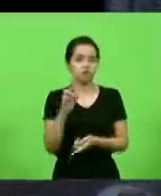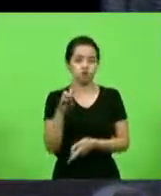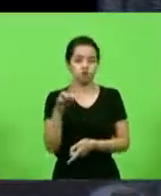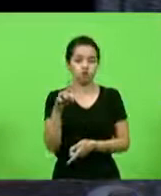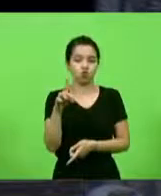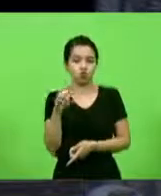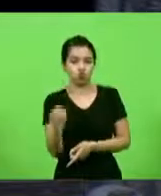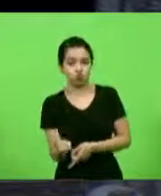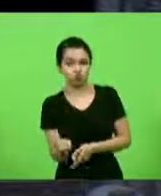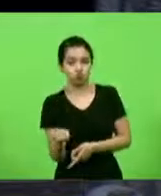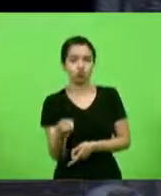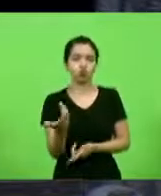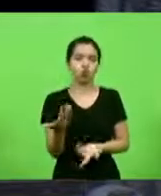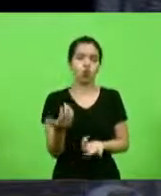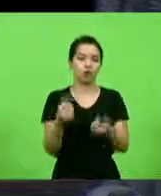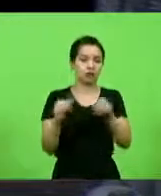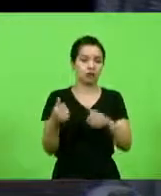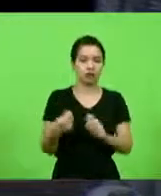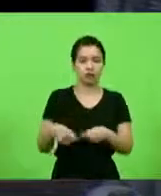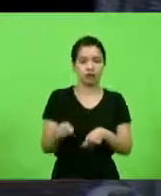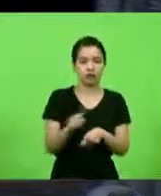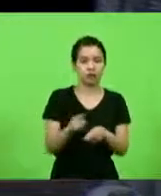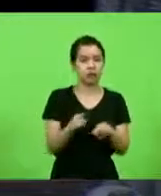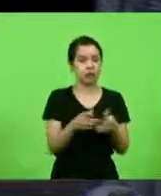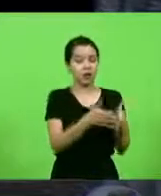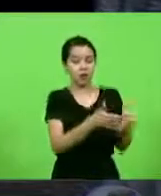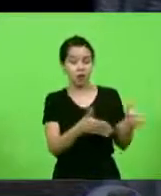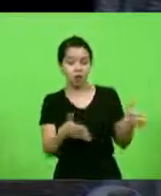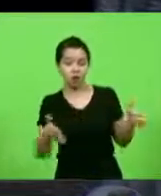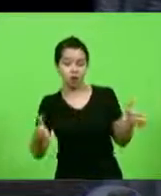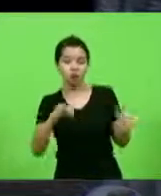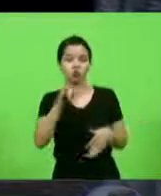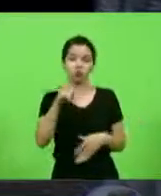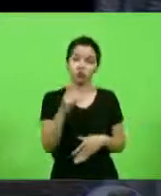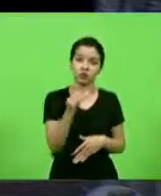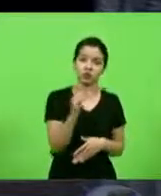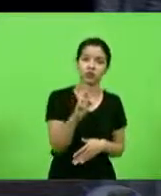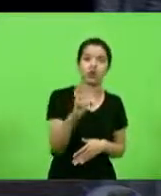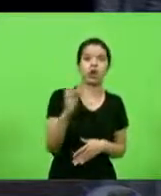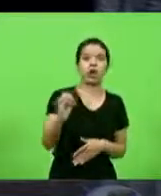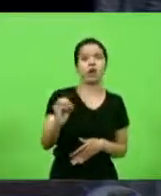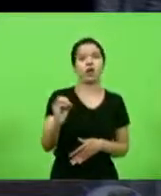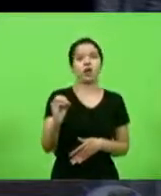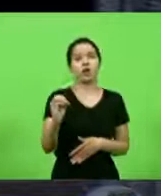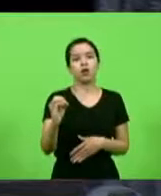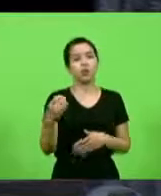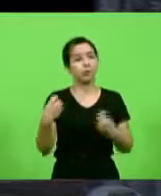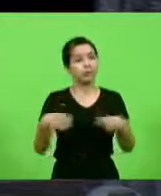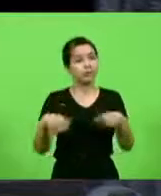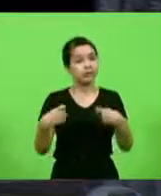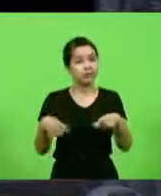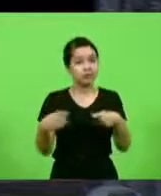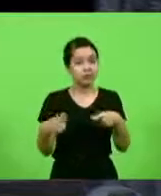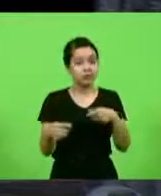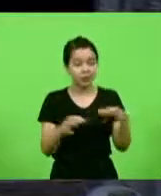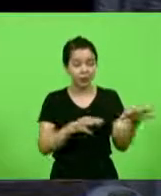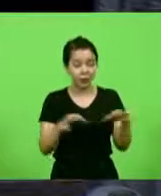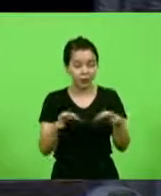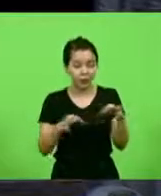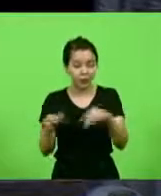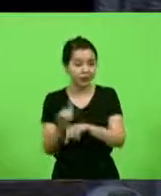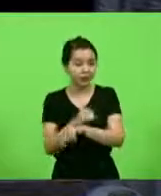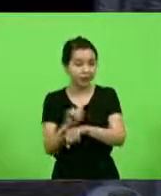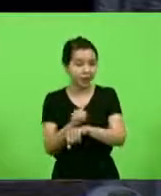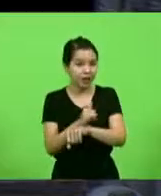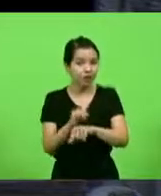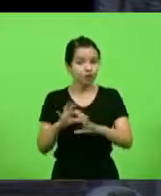longo prazo, tem que ser os juros, juros zero, tem que criar um mecanismo de que todos